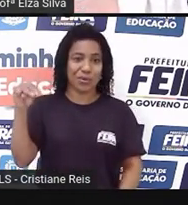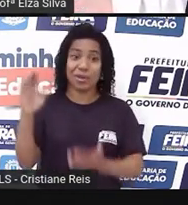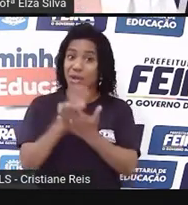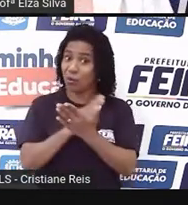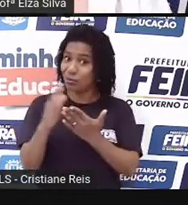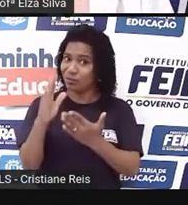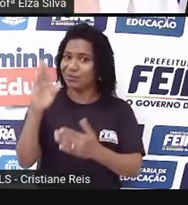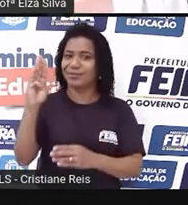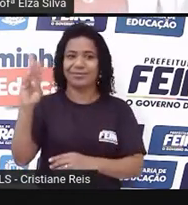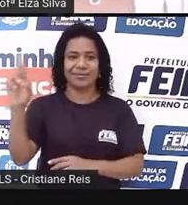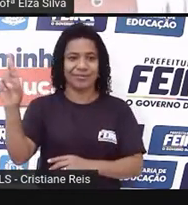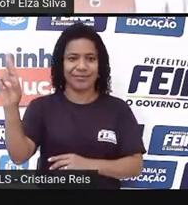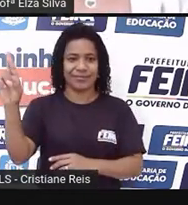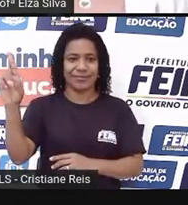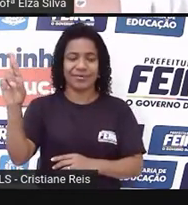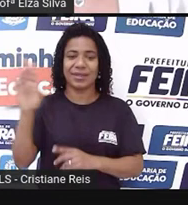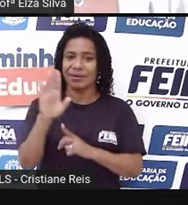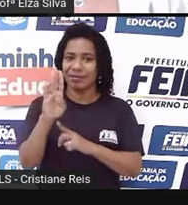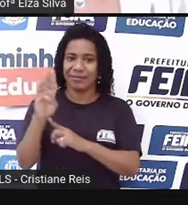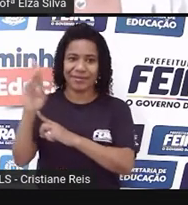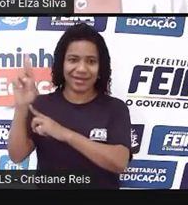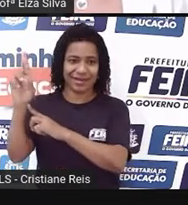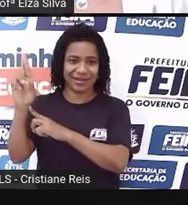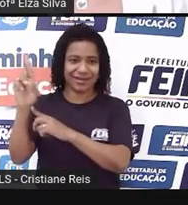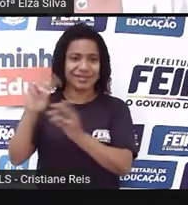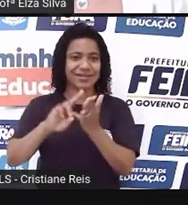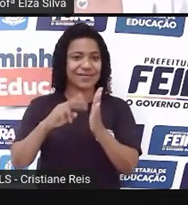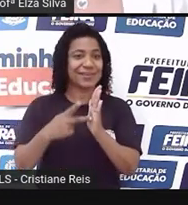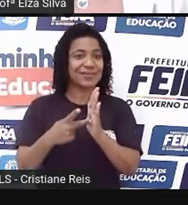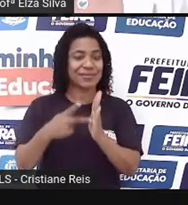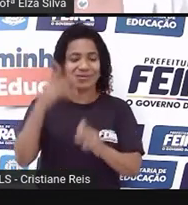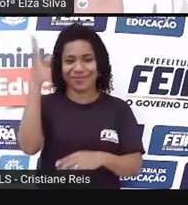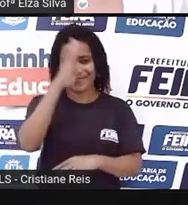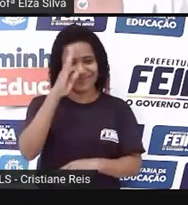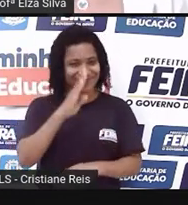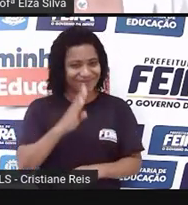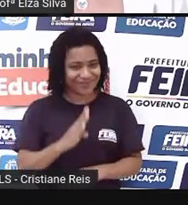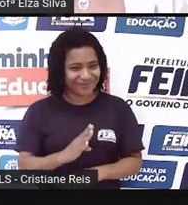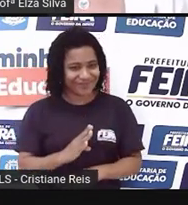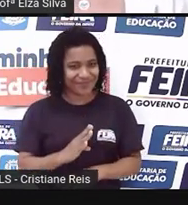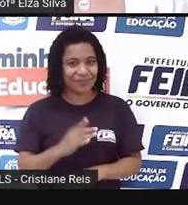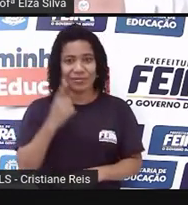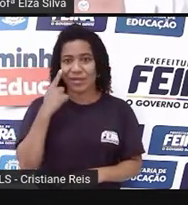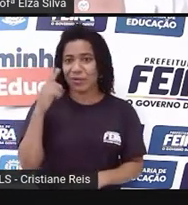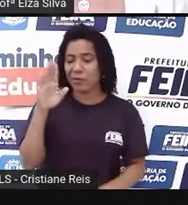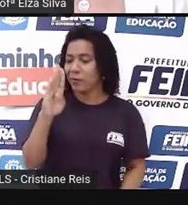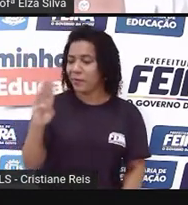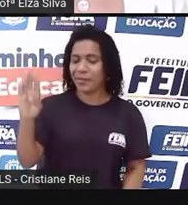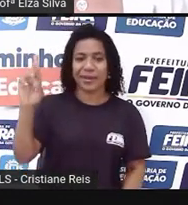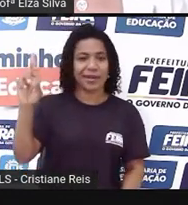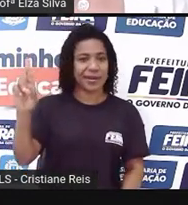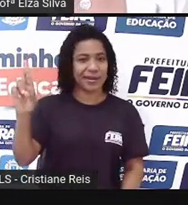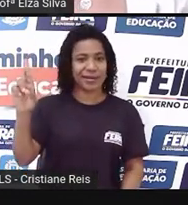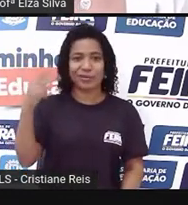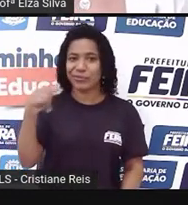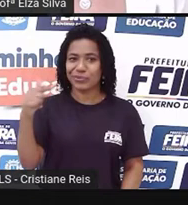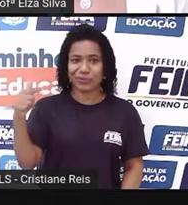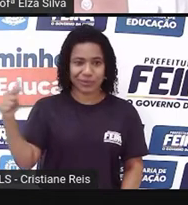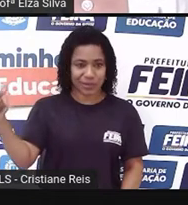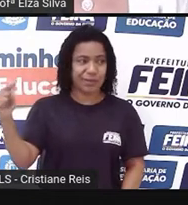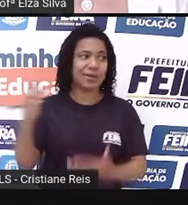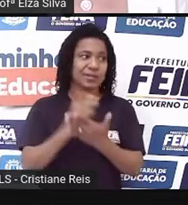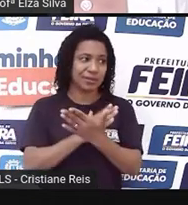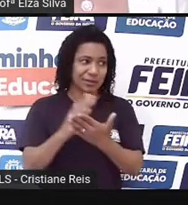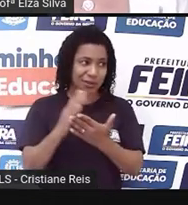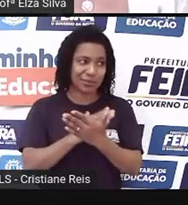Bom, BR significa Brasil. Neste endereço aqui, nós não temos o BR, mas alguns e